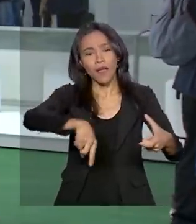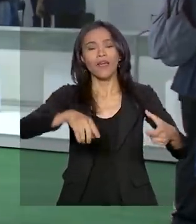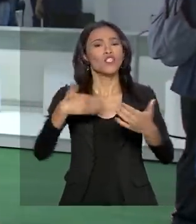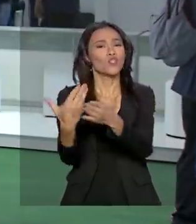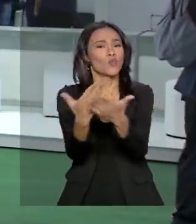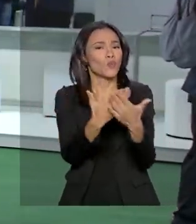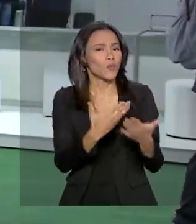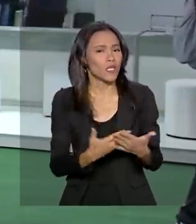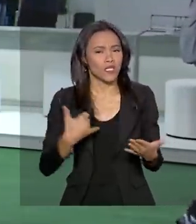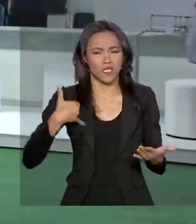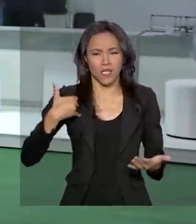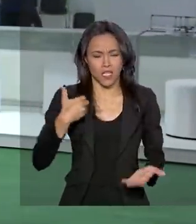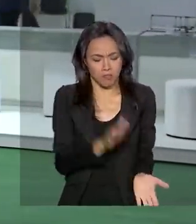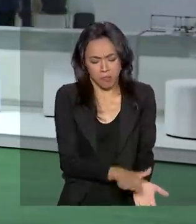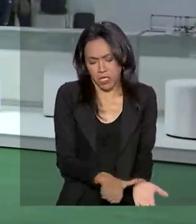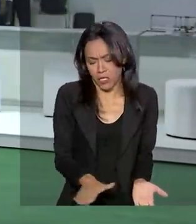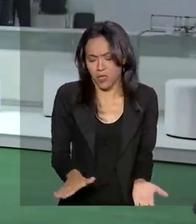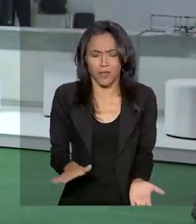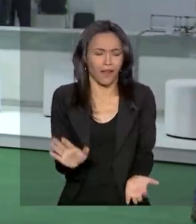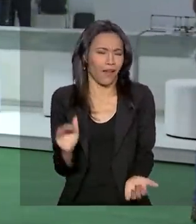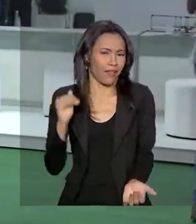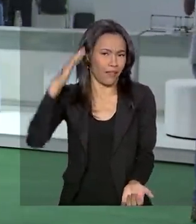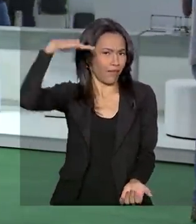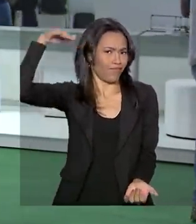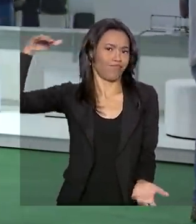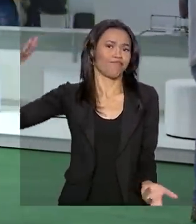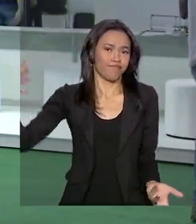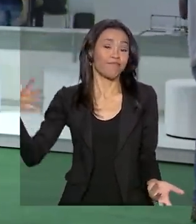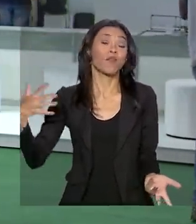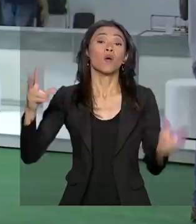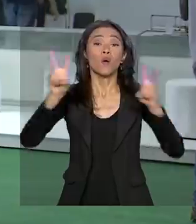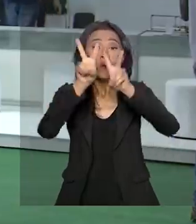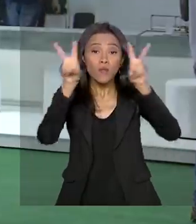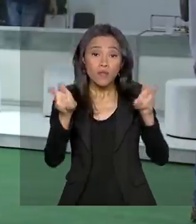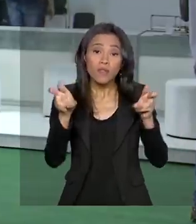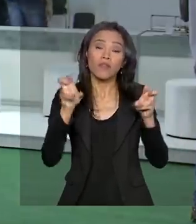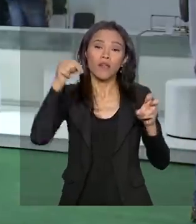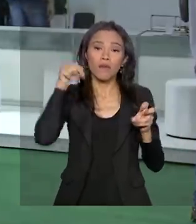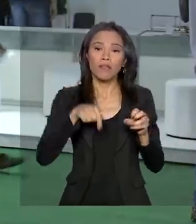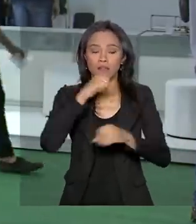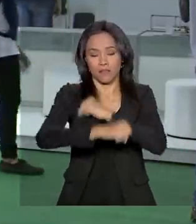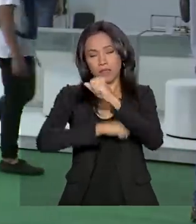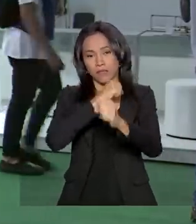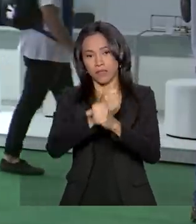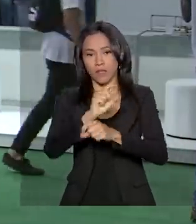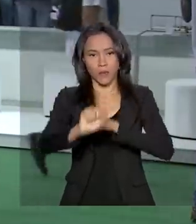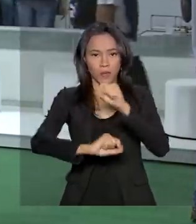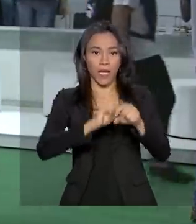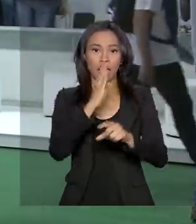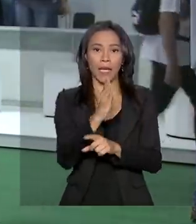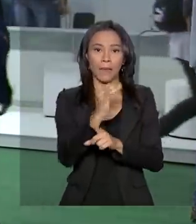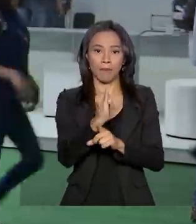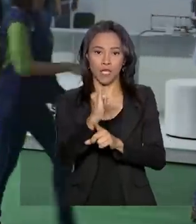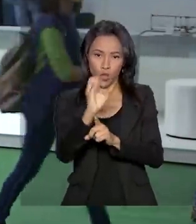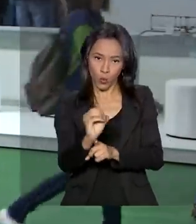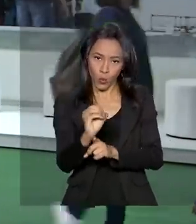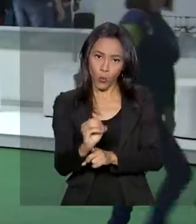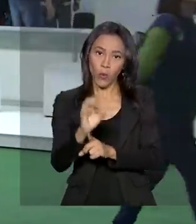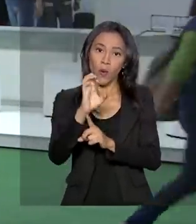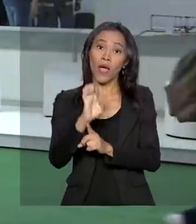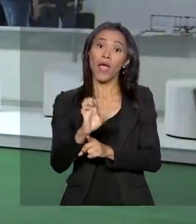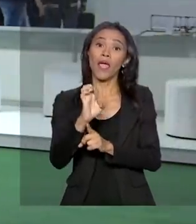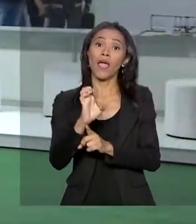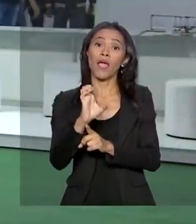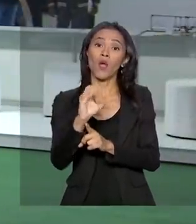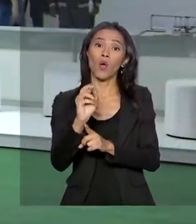as idades. Tem dos pequenininhos até os maiores. O tema desse ano da Semana Nacional de Tecnologia é Bioeconomia, Diversidade